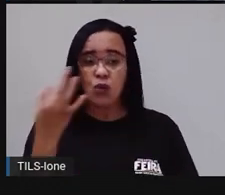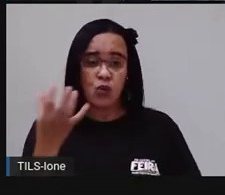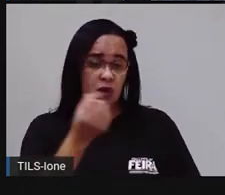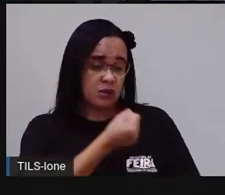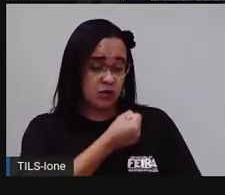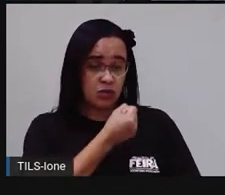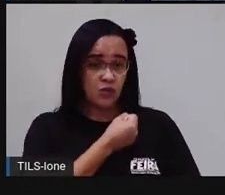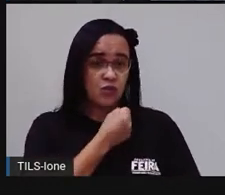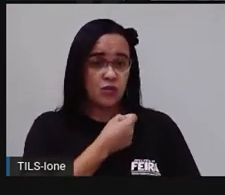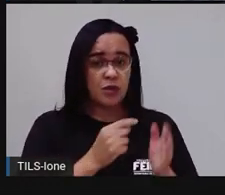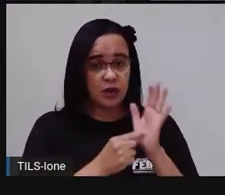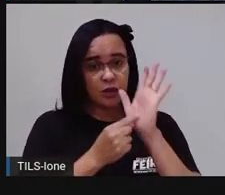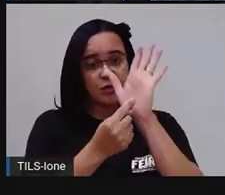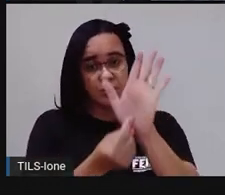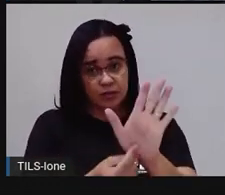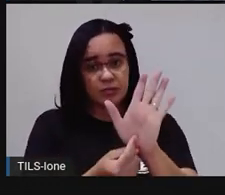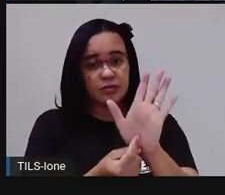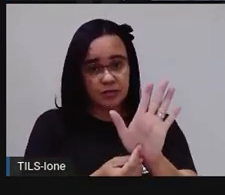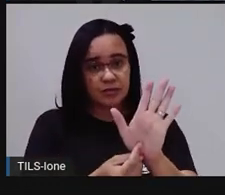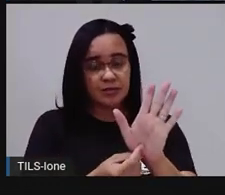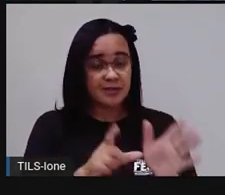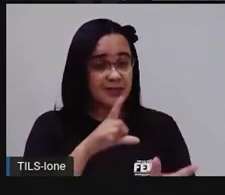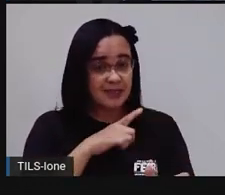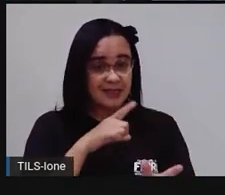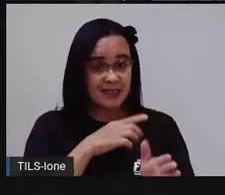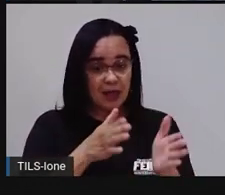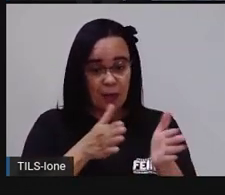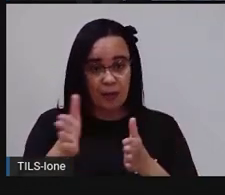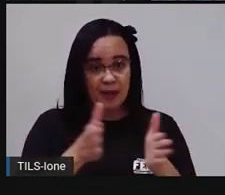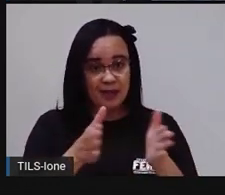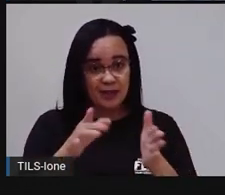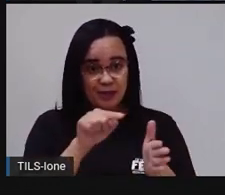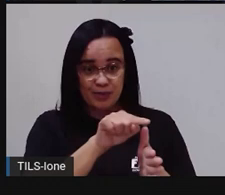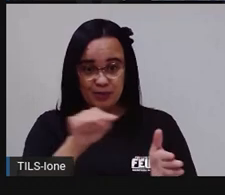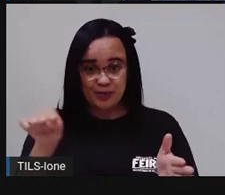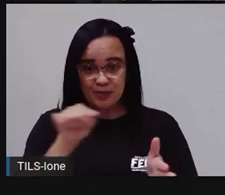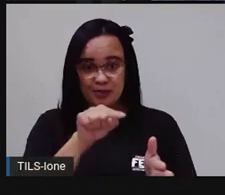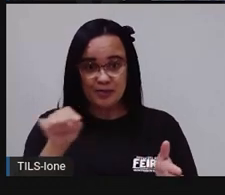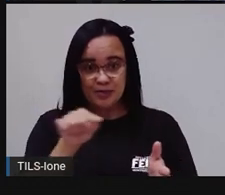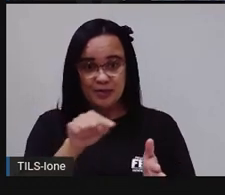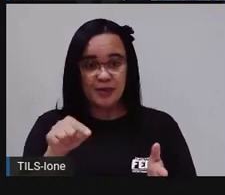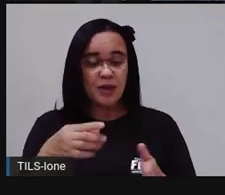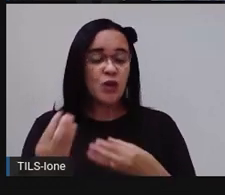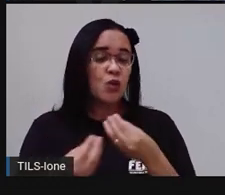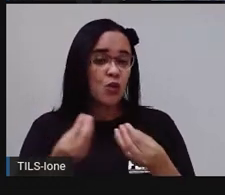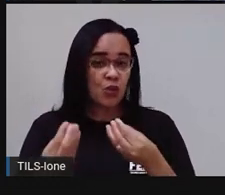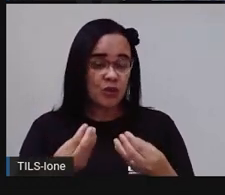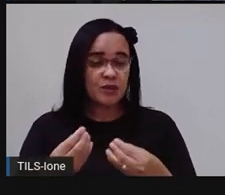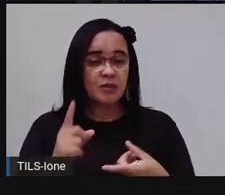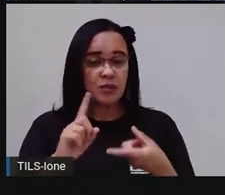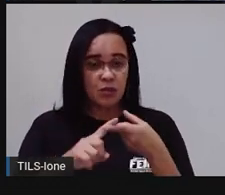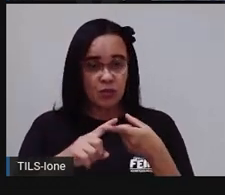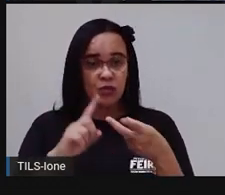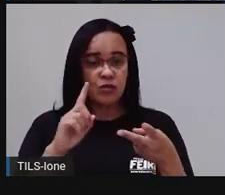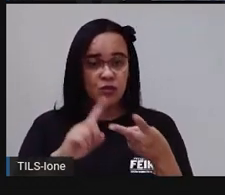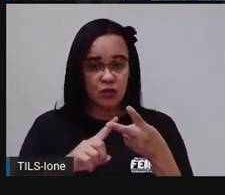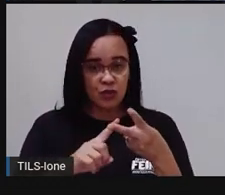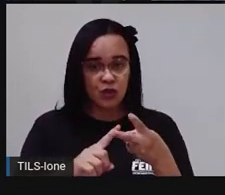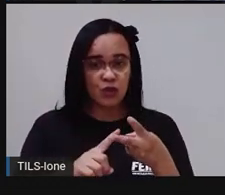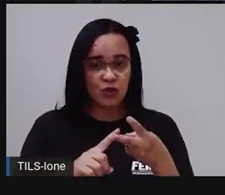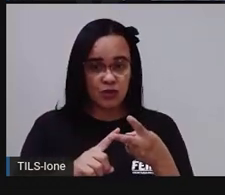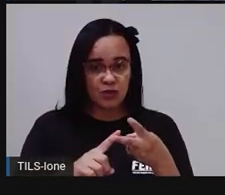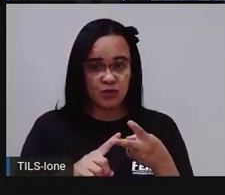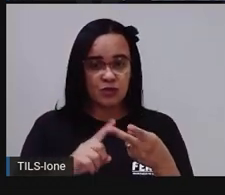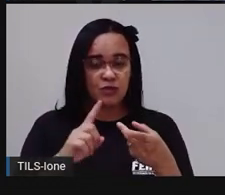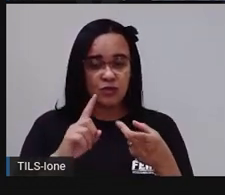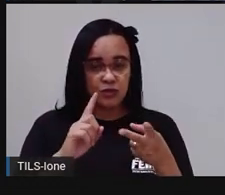apareceram nesse intervalo aqui, ó. Vamos contar, ó. 1, 2, ó. Já para contar aqui de